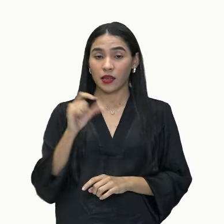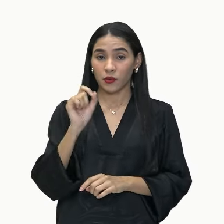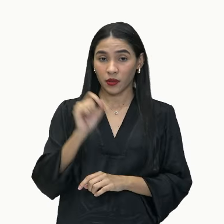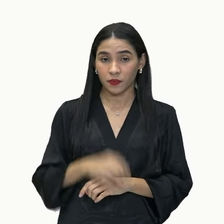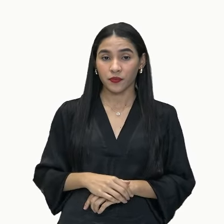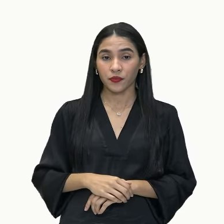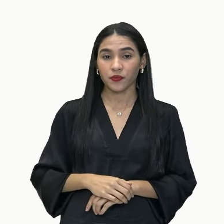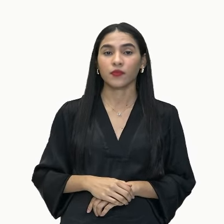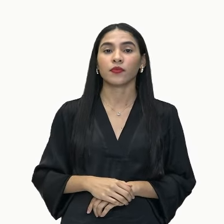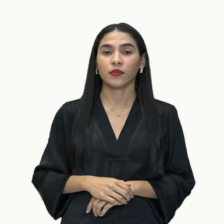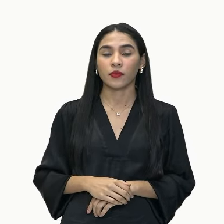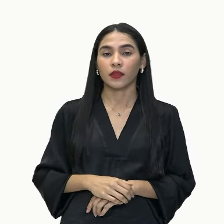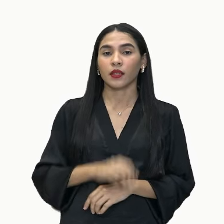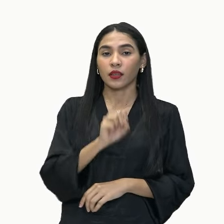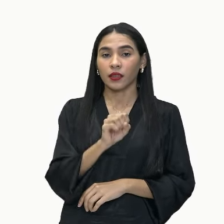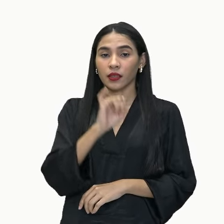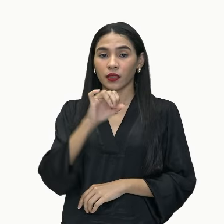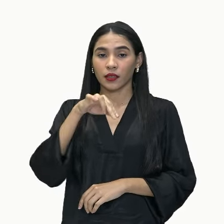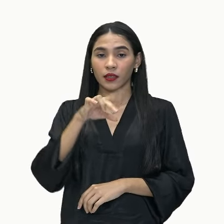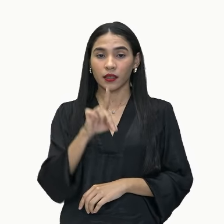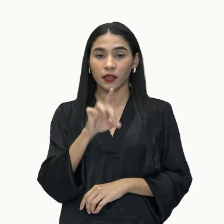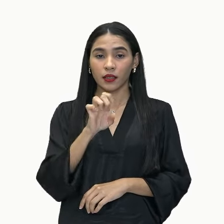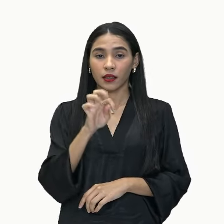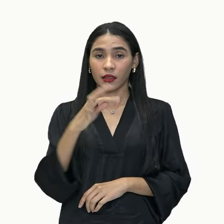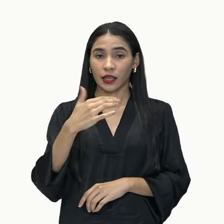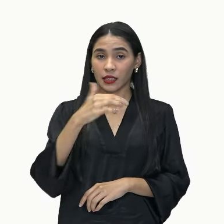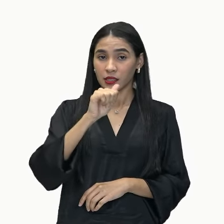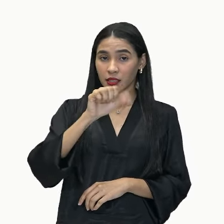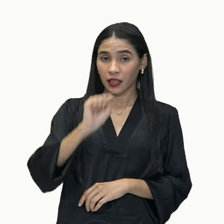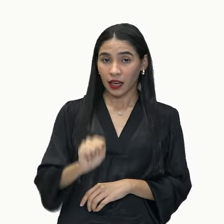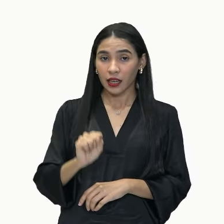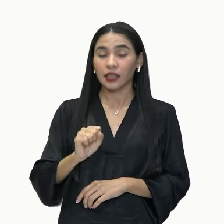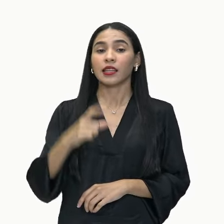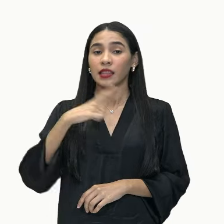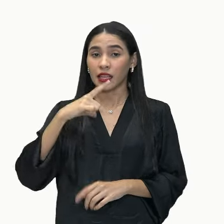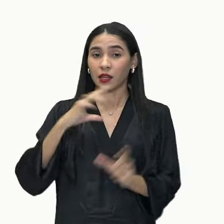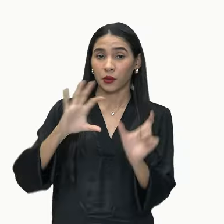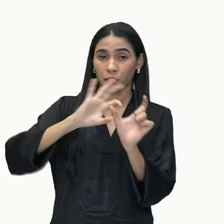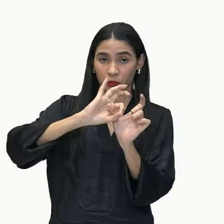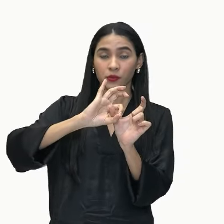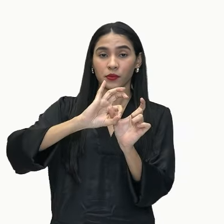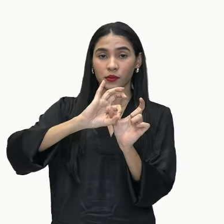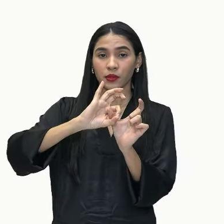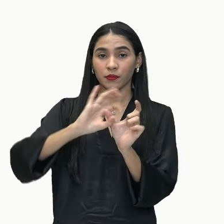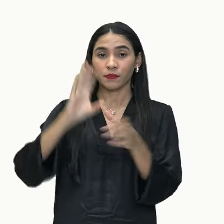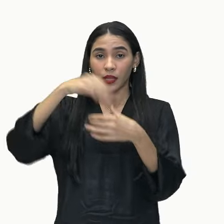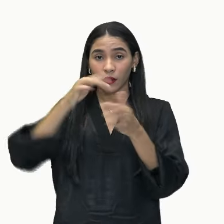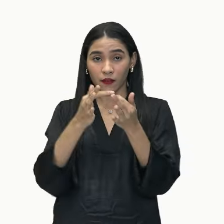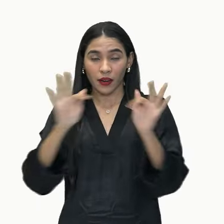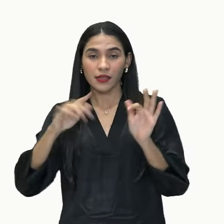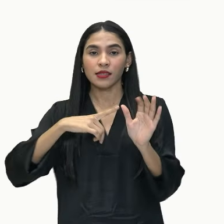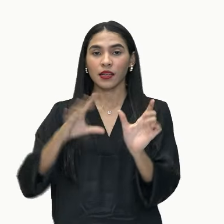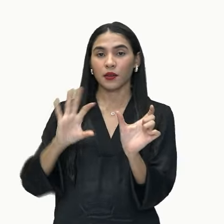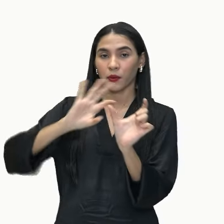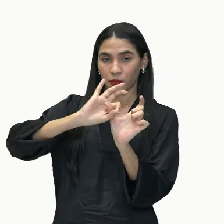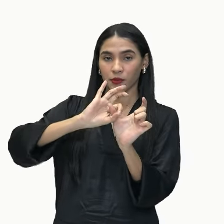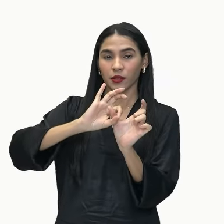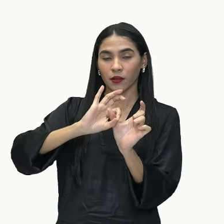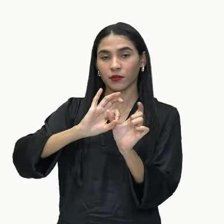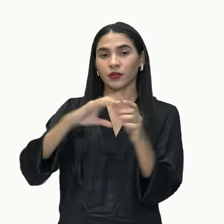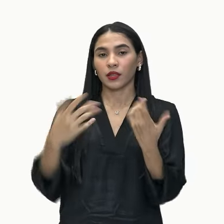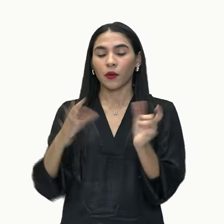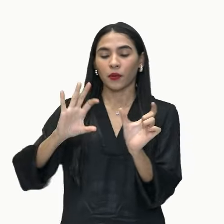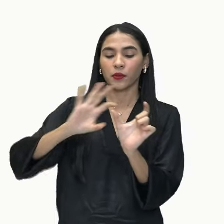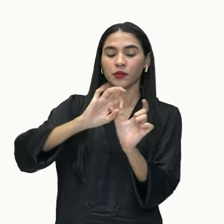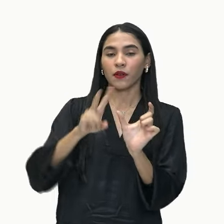coordenadas do tipo sintéticas, que são aquelas que são iniciadas por algum tipo de conjunção. E essas conjunções vão